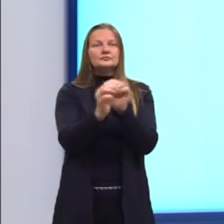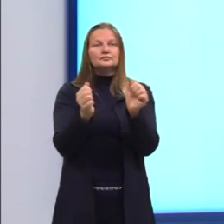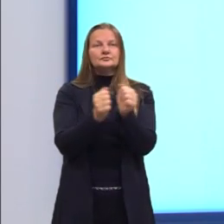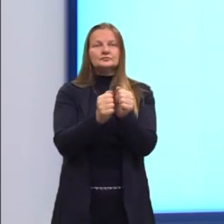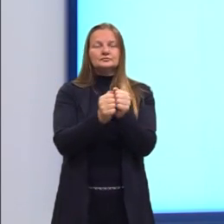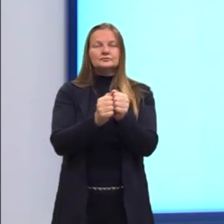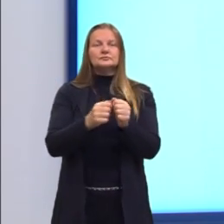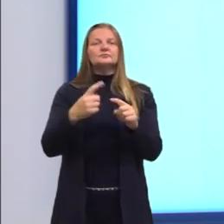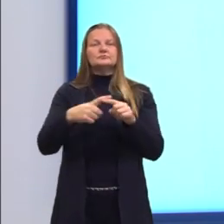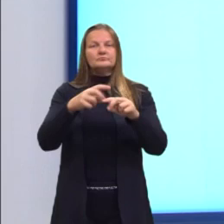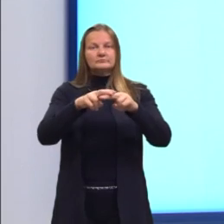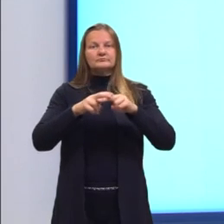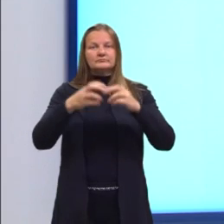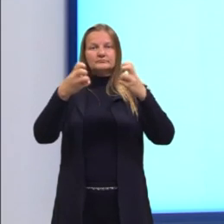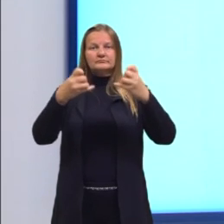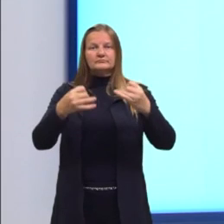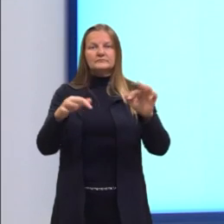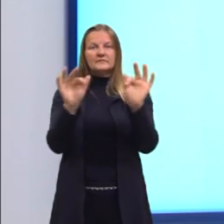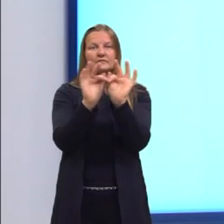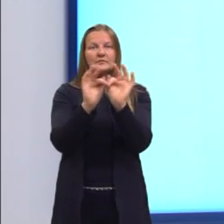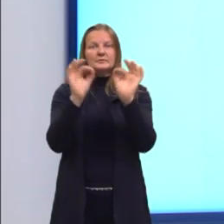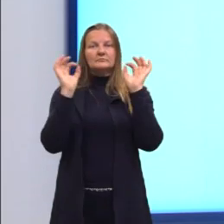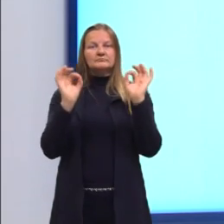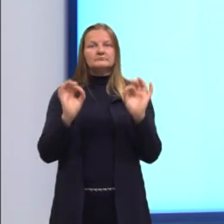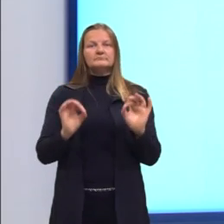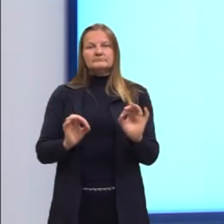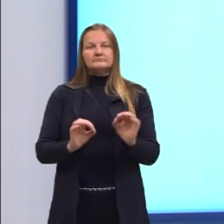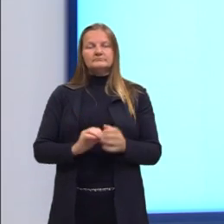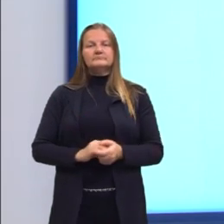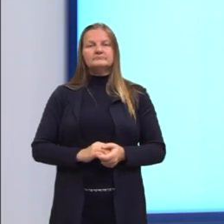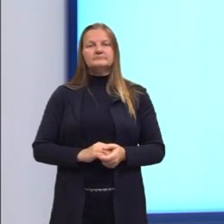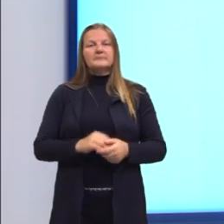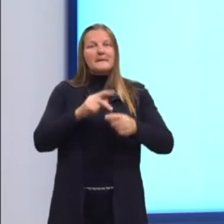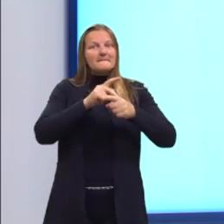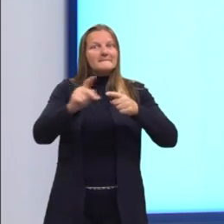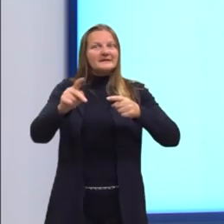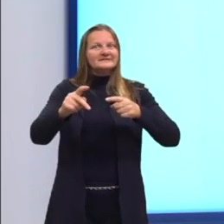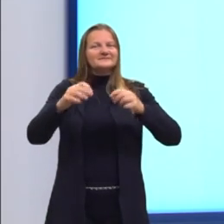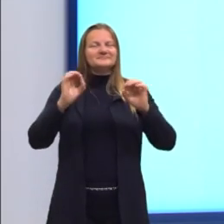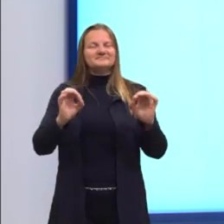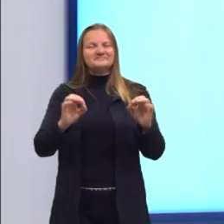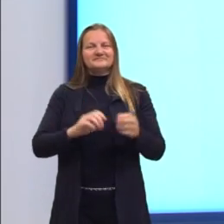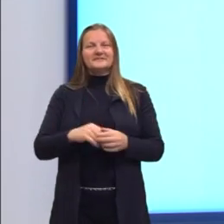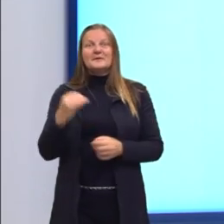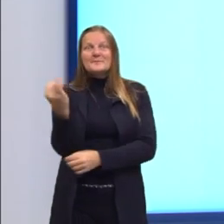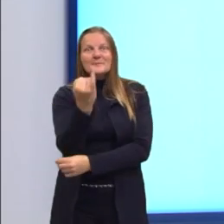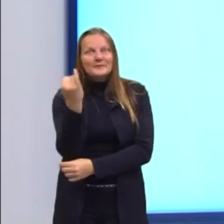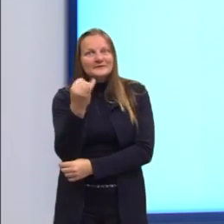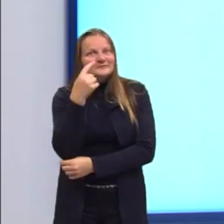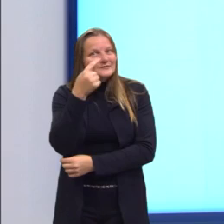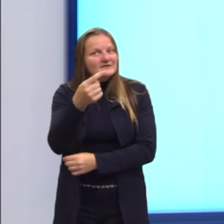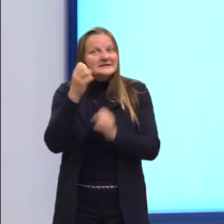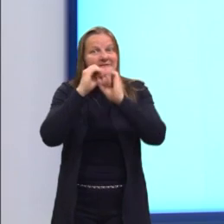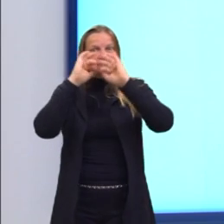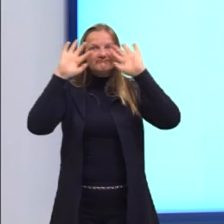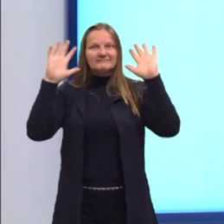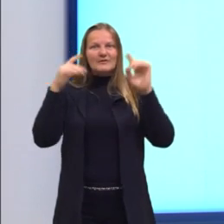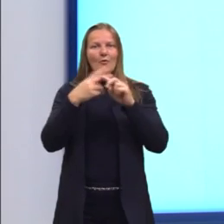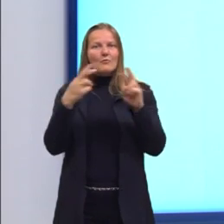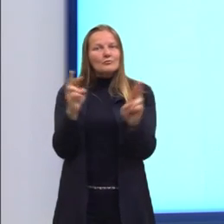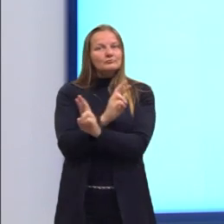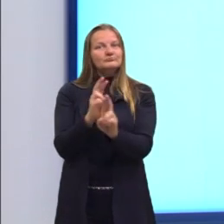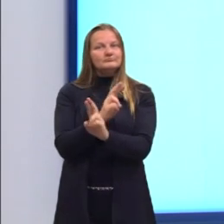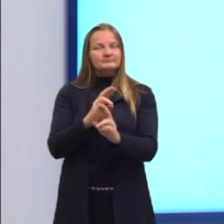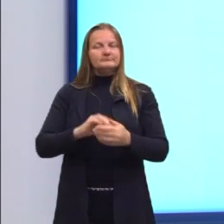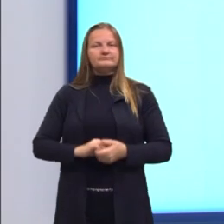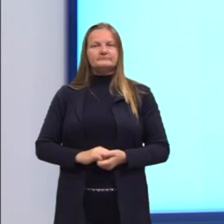igualdade e deixar a fórmula ali no formato padrãozinho. Mas o que importa é vocês compreenderem essas relações.